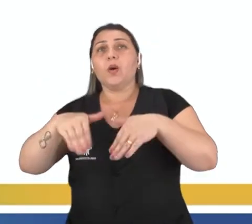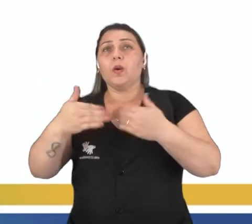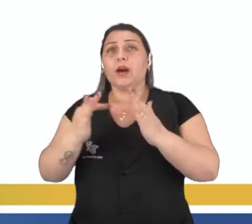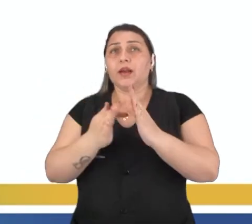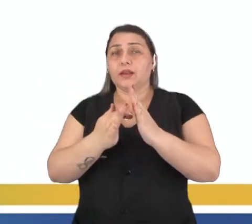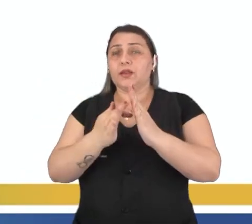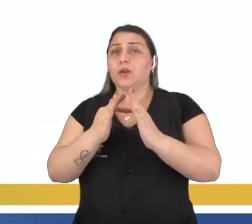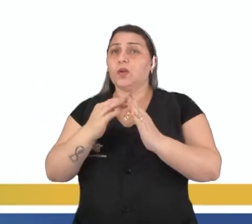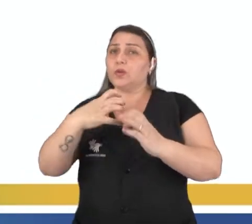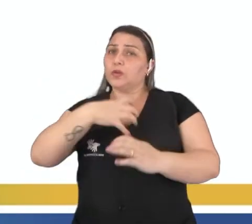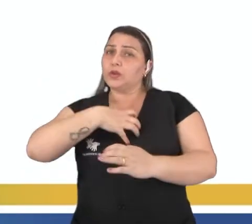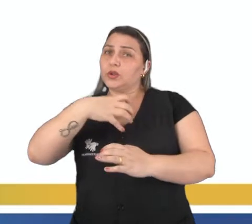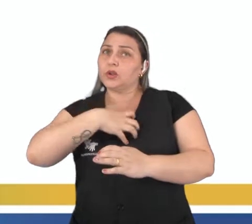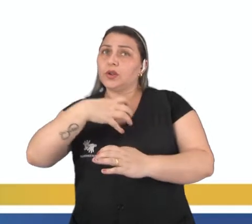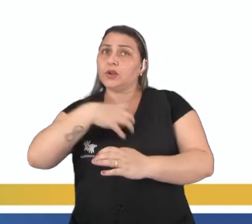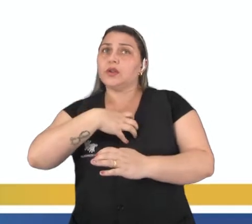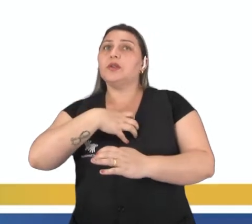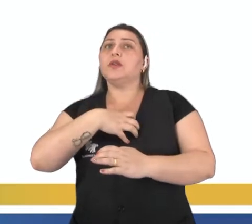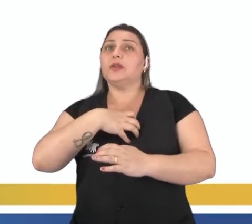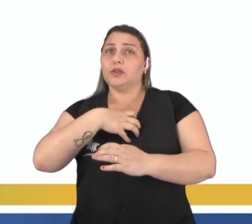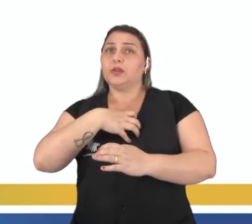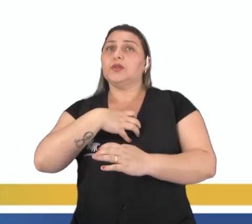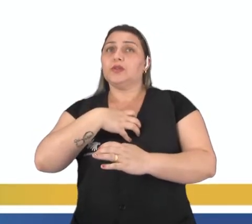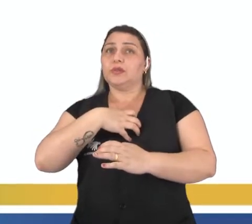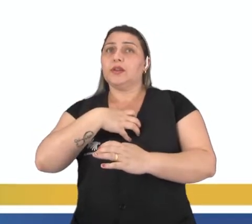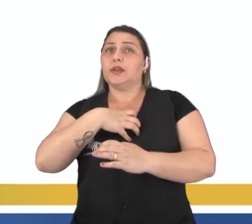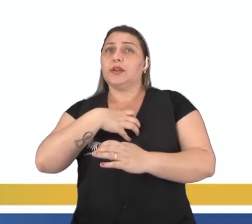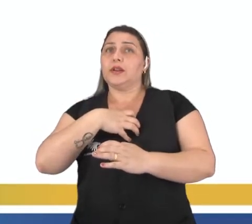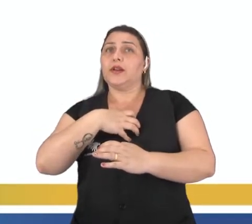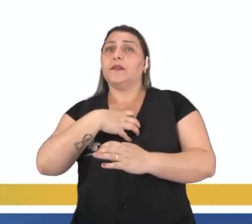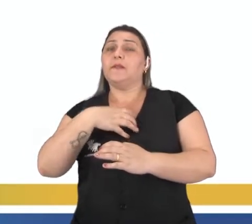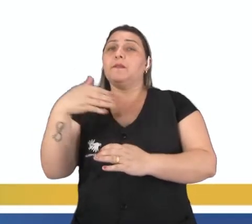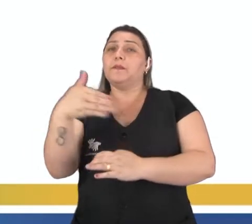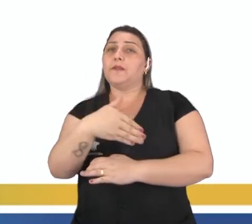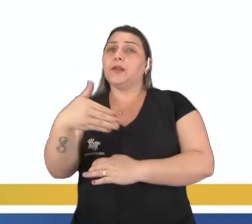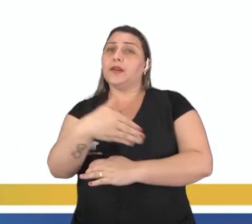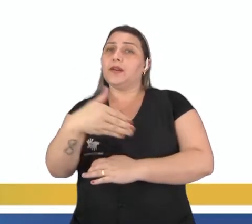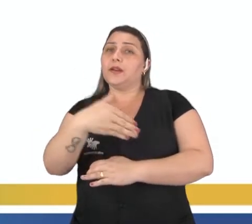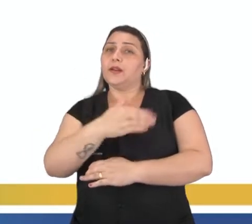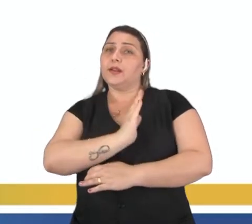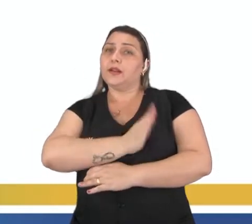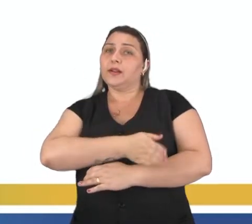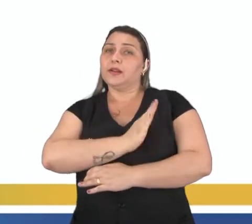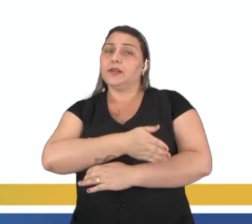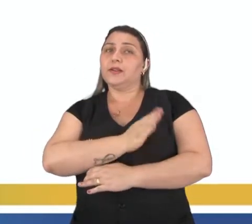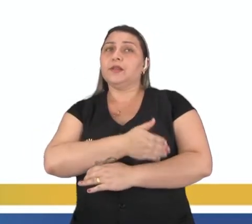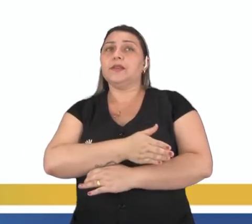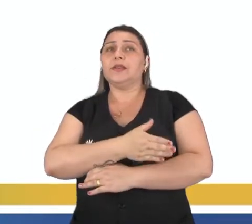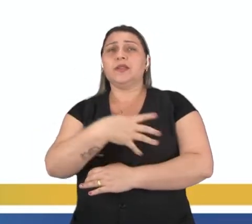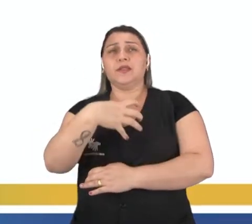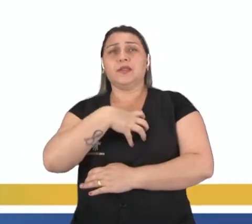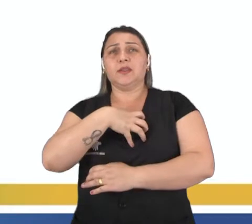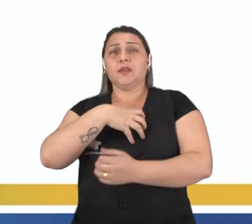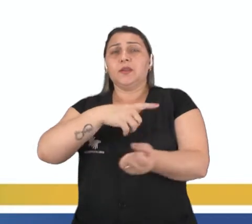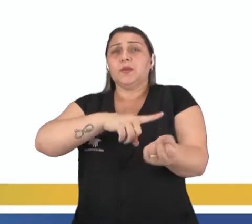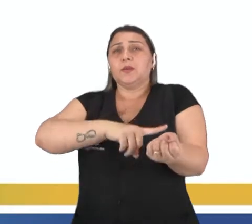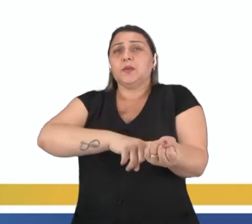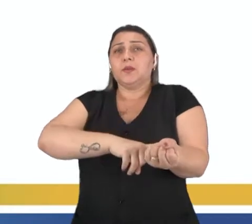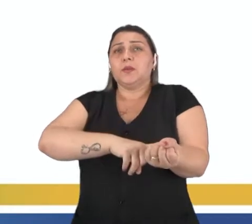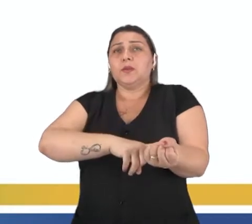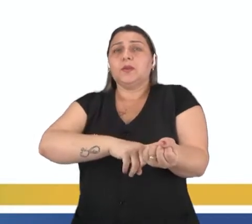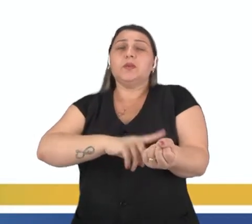de determinar a frequência cardíaca? A forma mais simples de determinar a frequência cardíaca é sentindo o pulso no